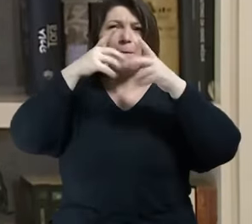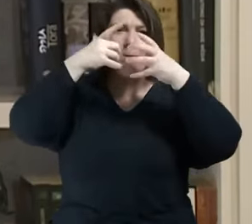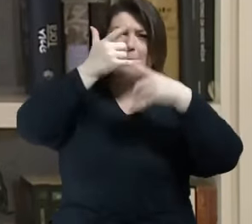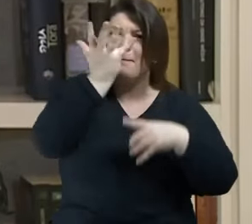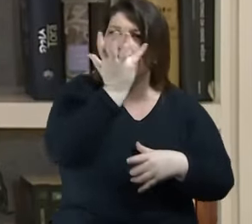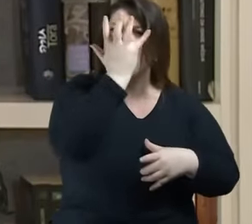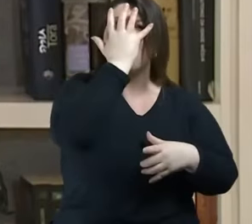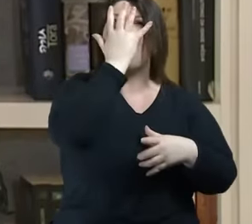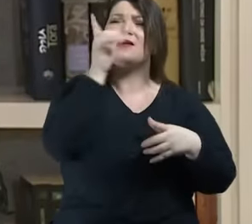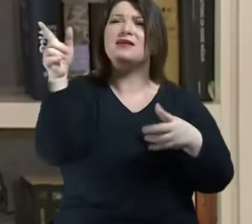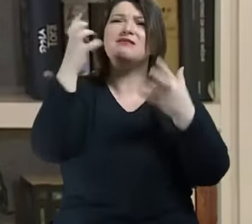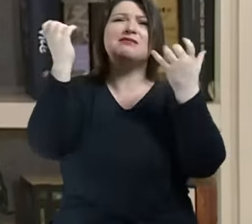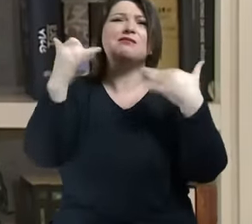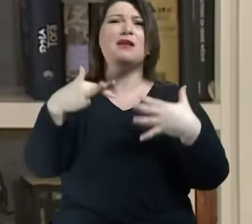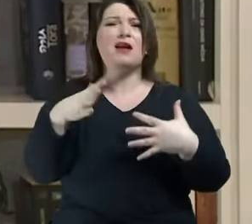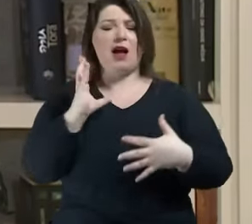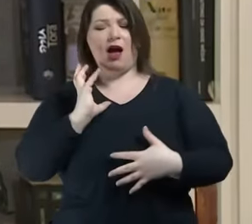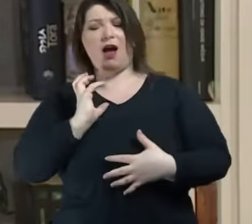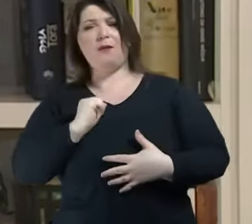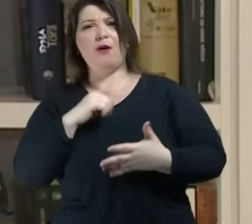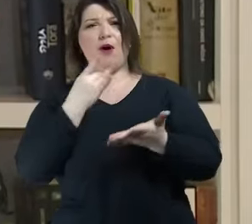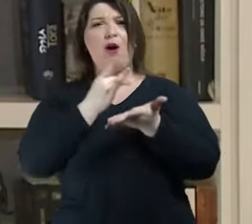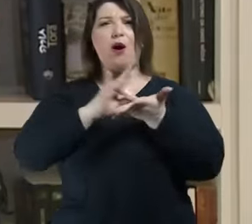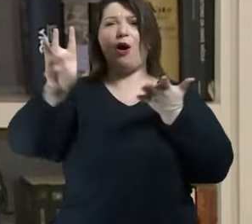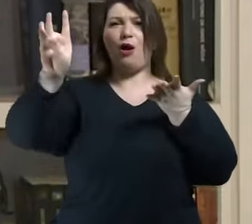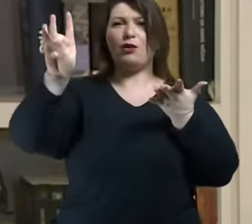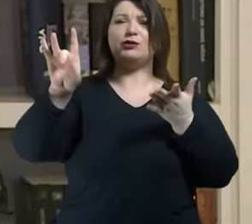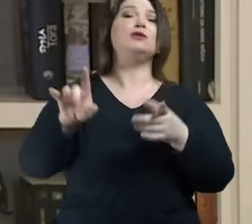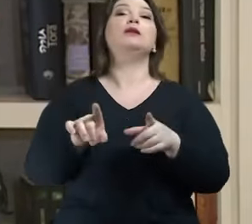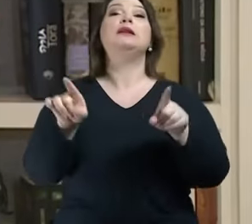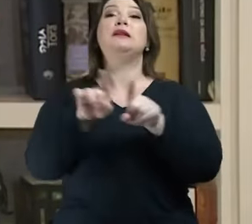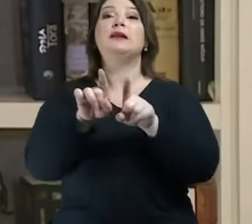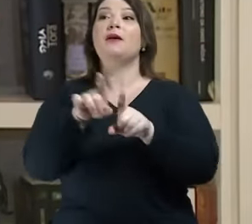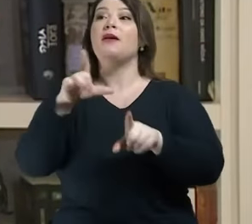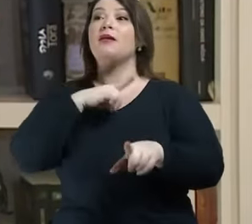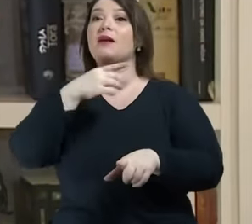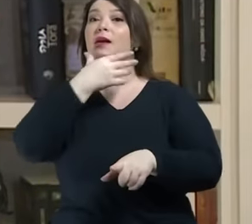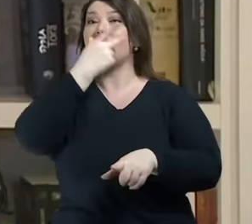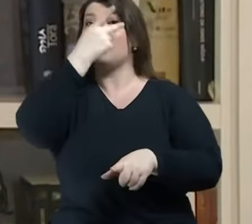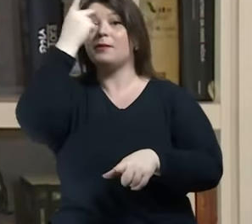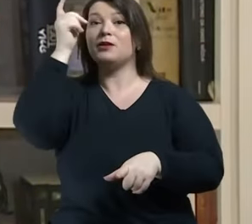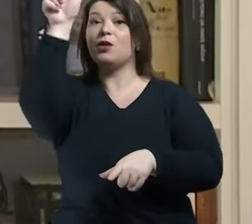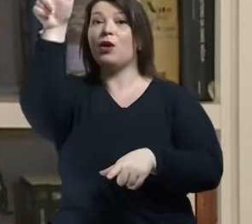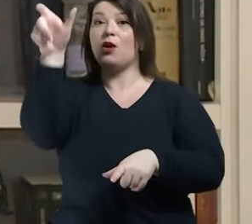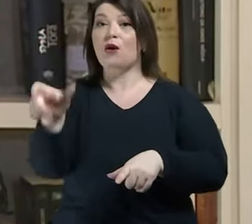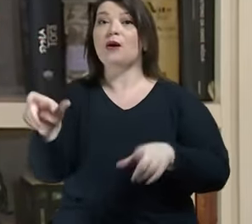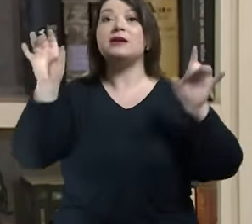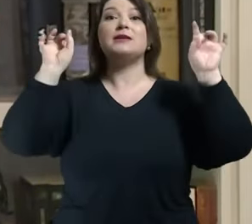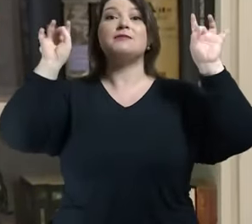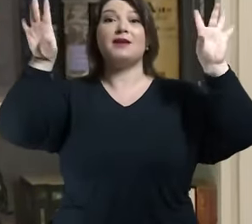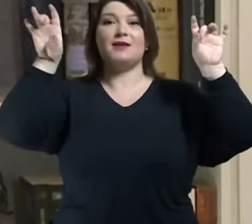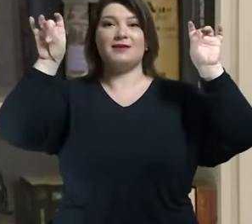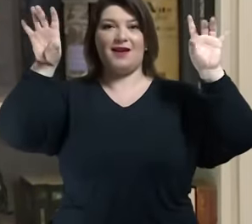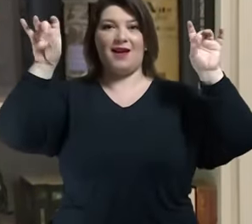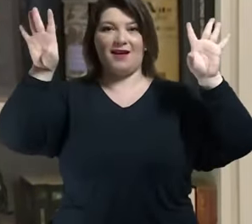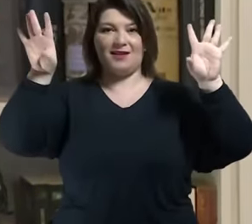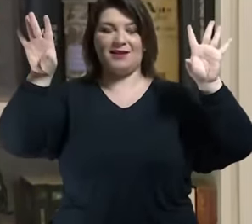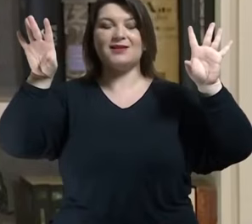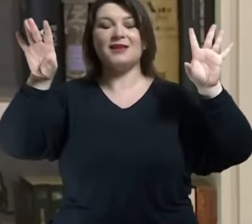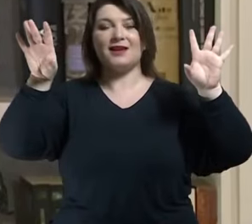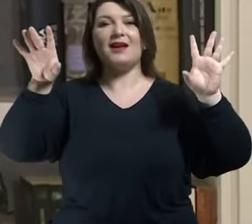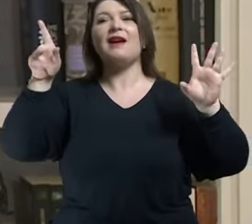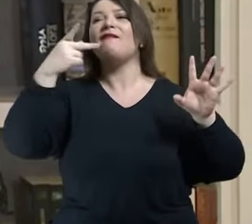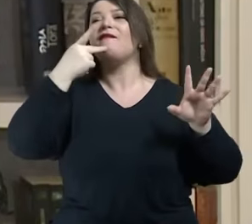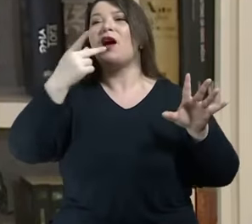especialista em felicidade, em estudos sobre realização, Luiz Gaziri, que falou exatamente de tristeza e